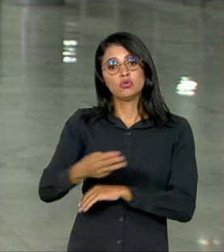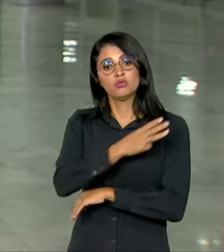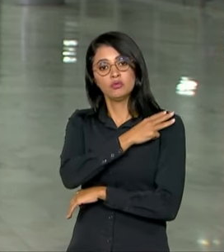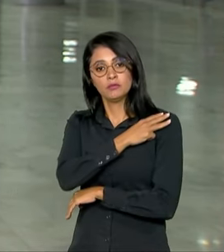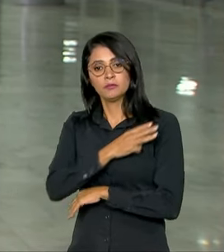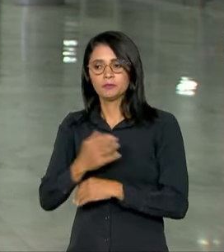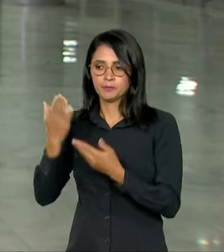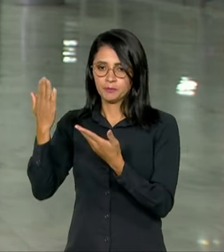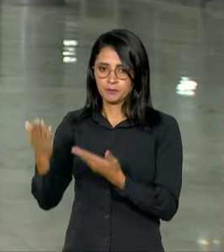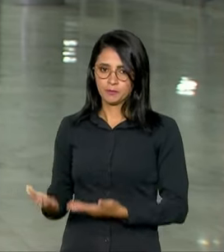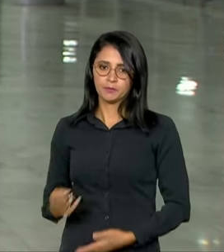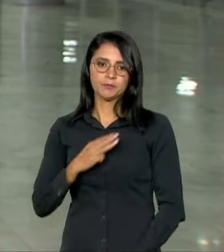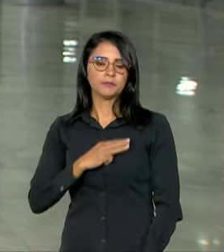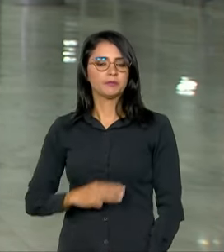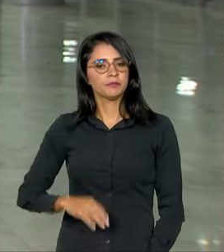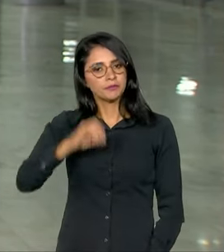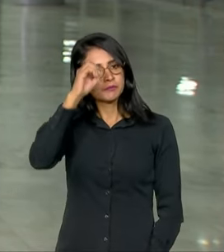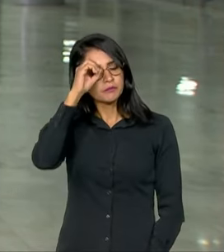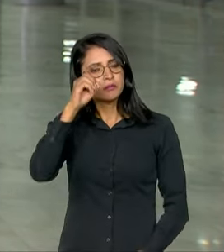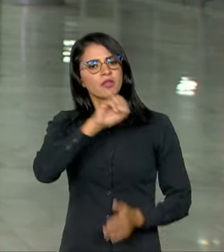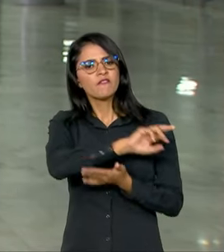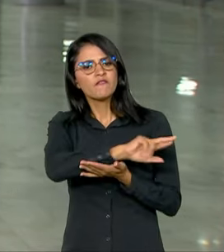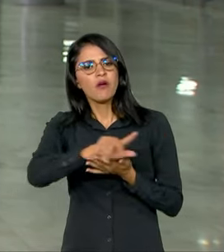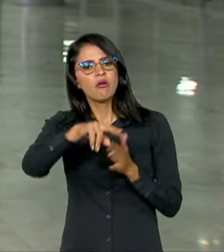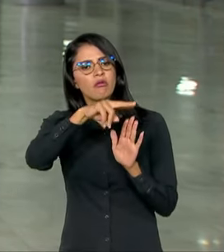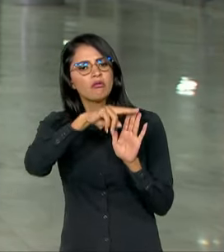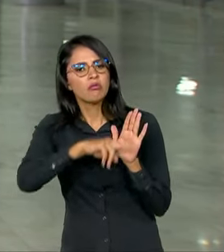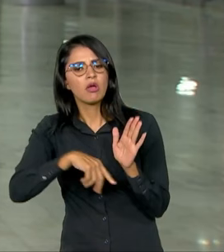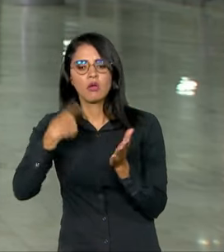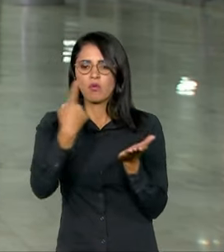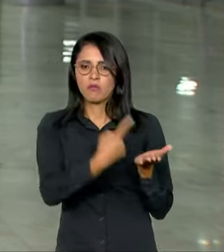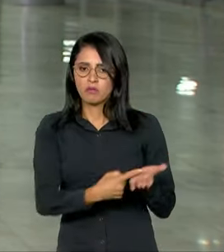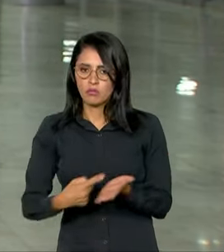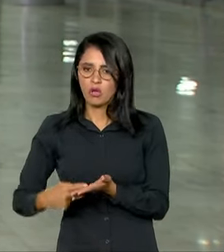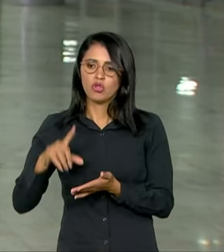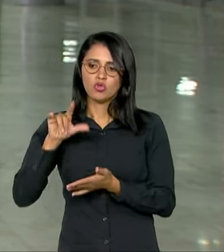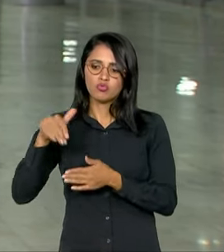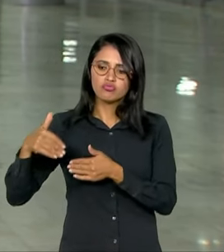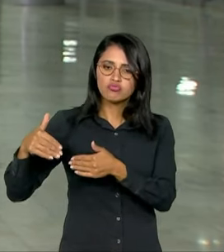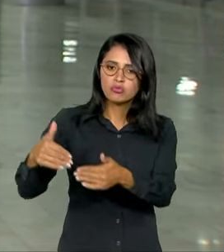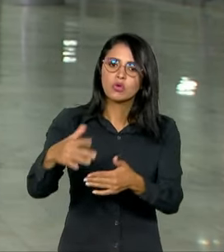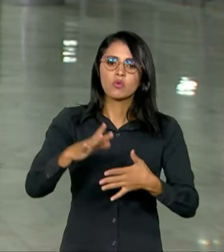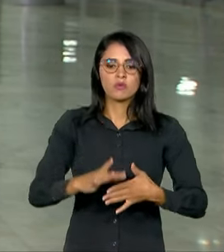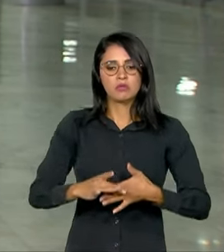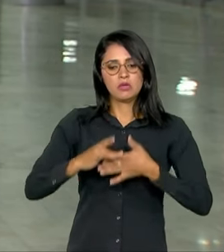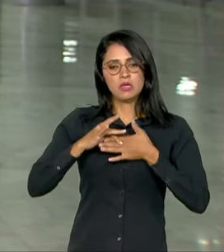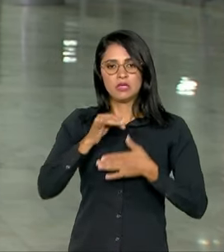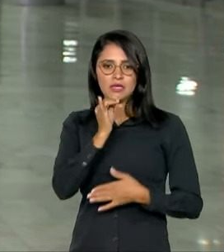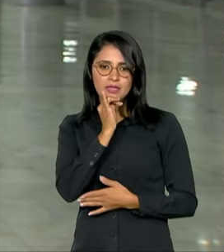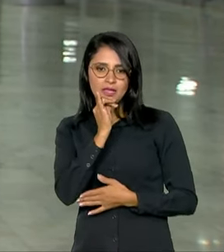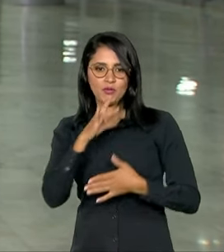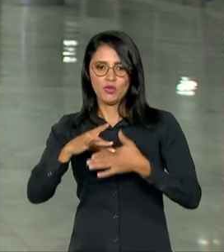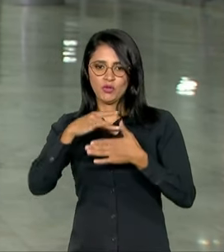Segundo o ministro Padilha, inúmeras agendas estão marcadas para os próximos dias com líderes, como o líder do governo no Senado, Jacques